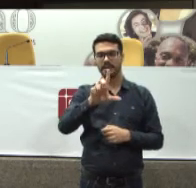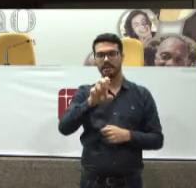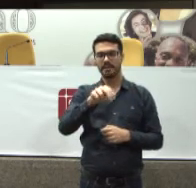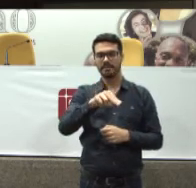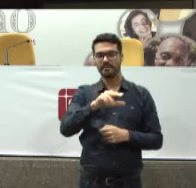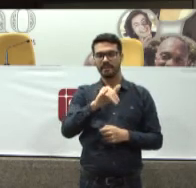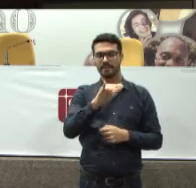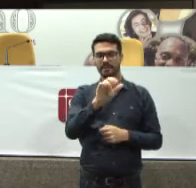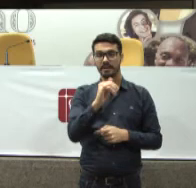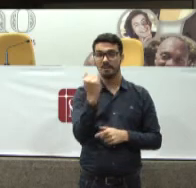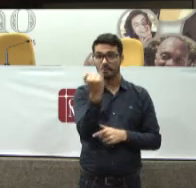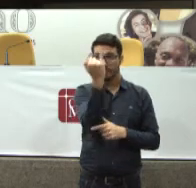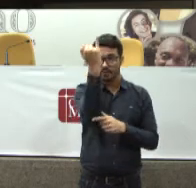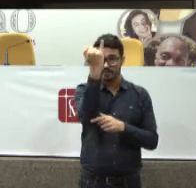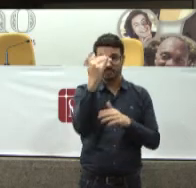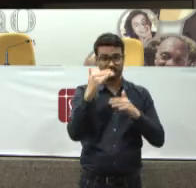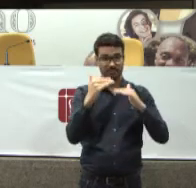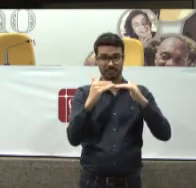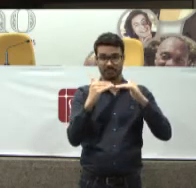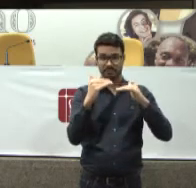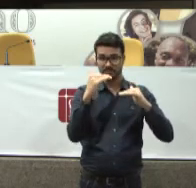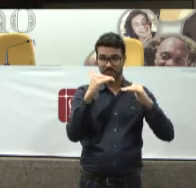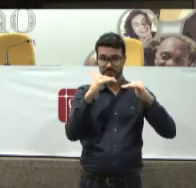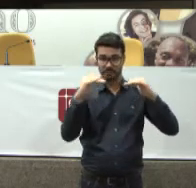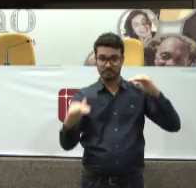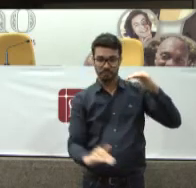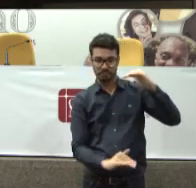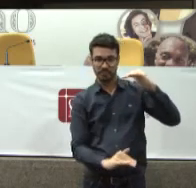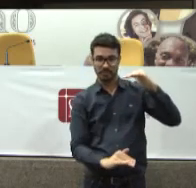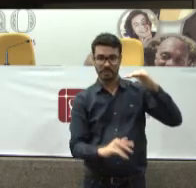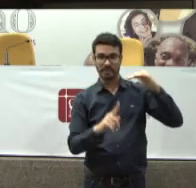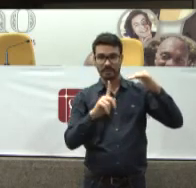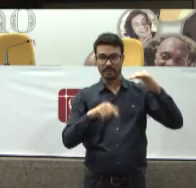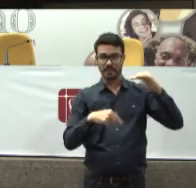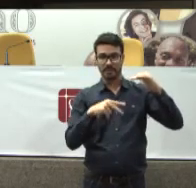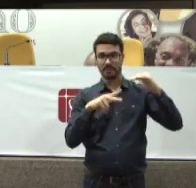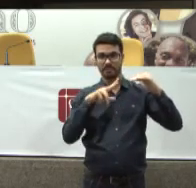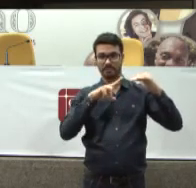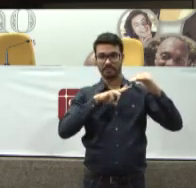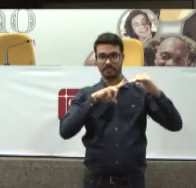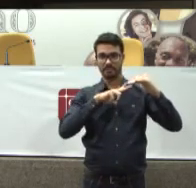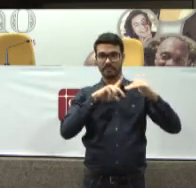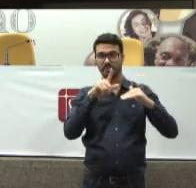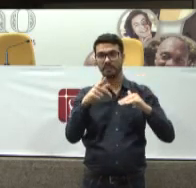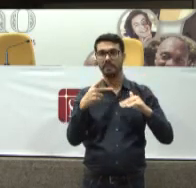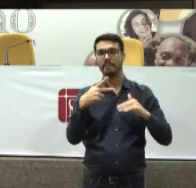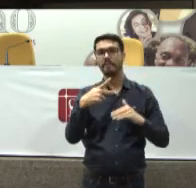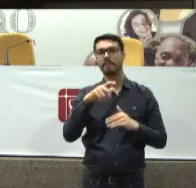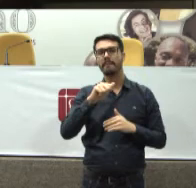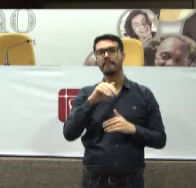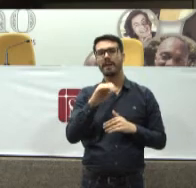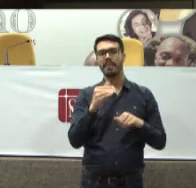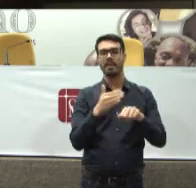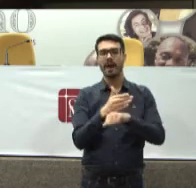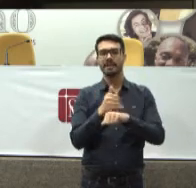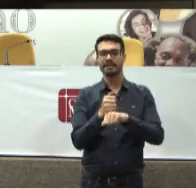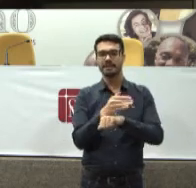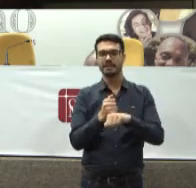desregulação Profunda Do setor privado Que dá espaço Ao tal dos planos populares Planos acessíveis